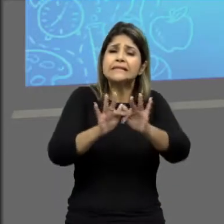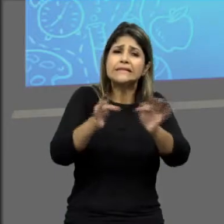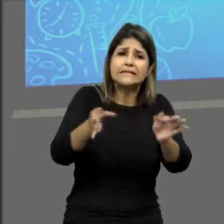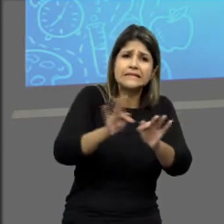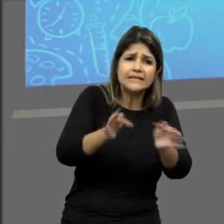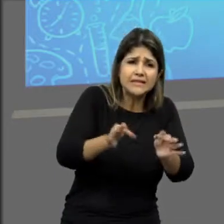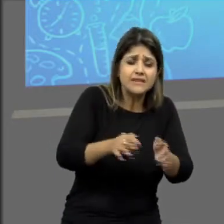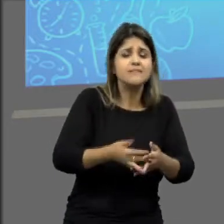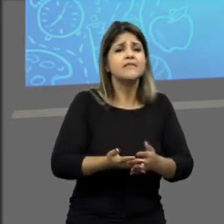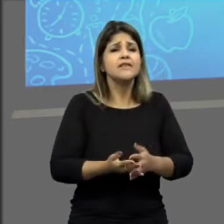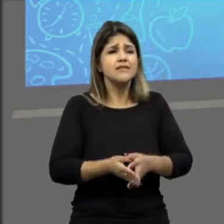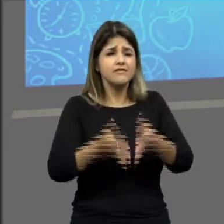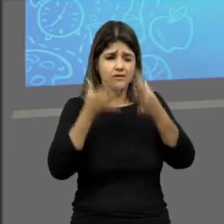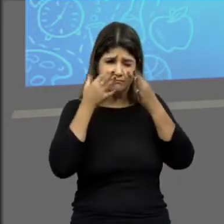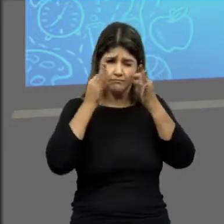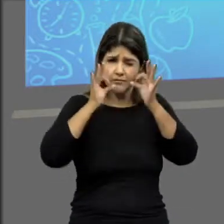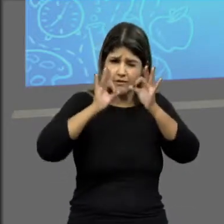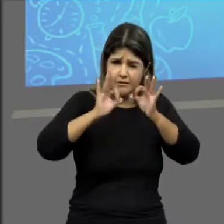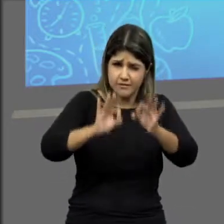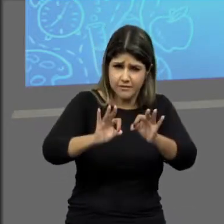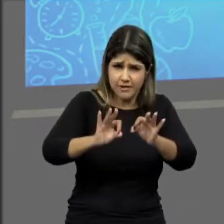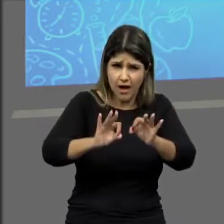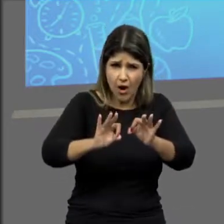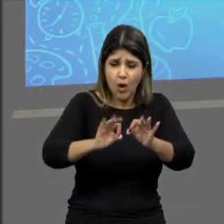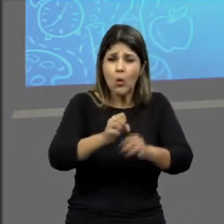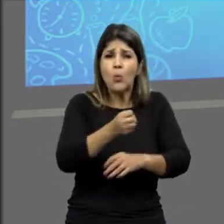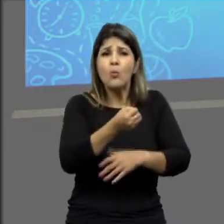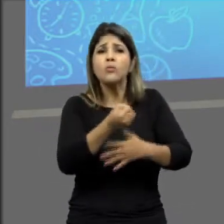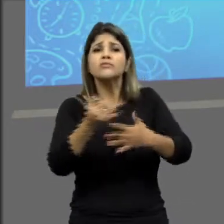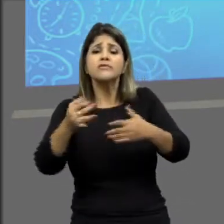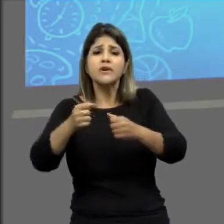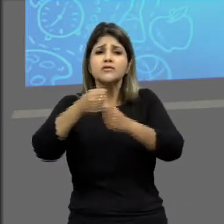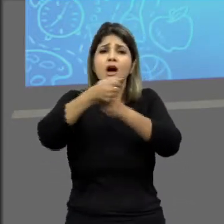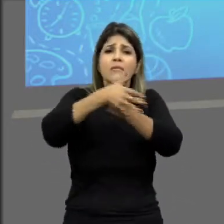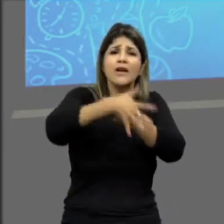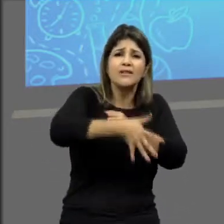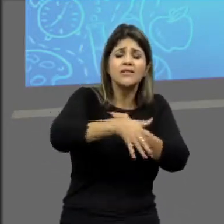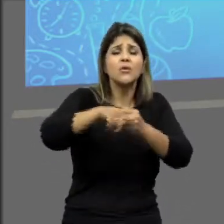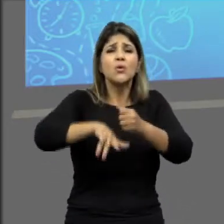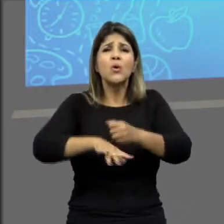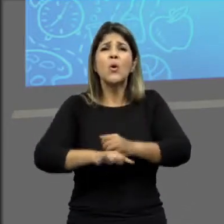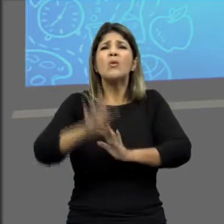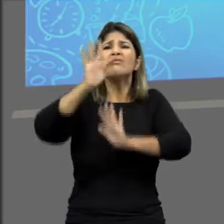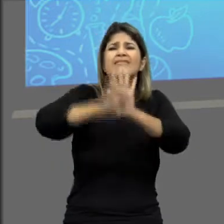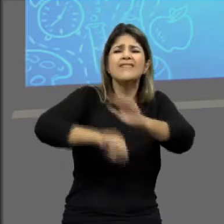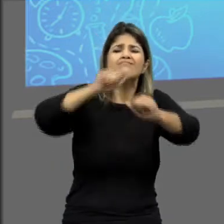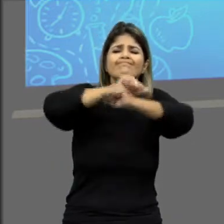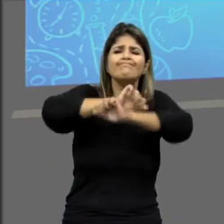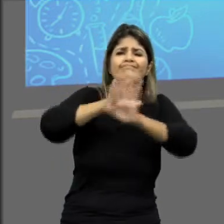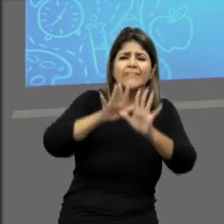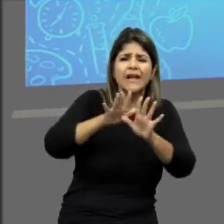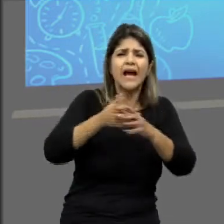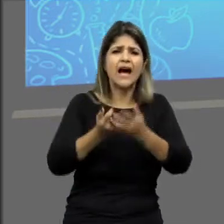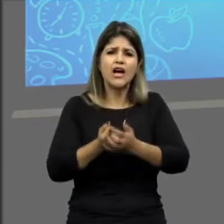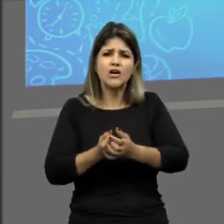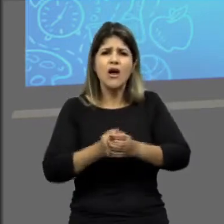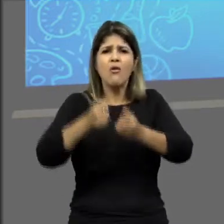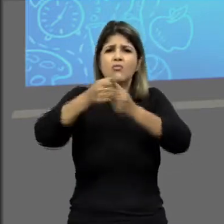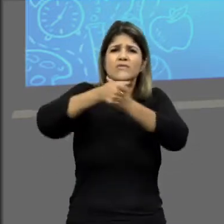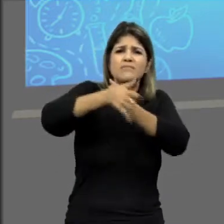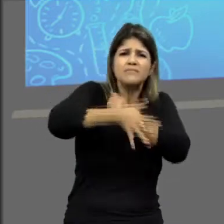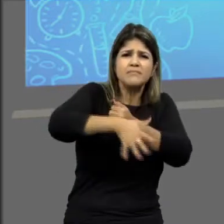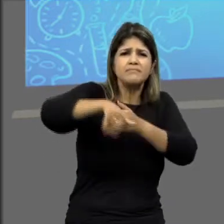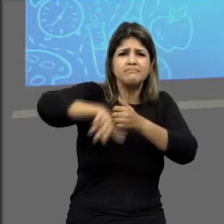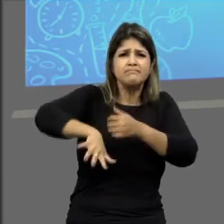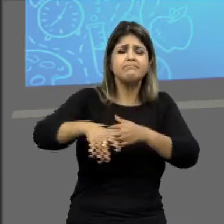questão bem simples. Se você notar, a chave da questão está no número de ramificações. O texto foi claro e te disse que quanto maior o